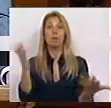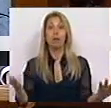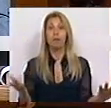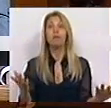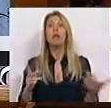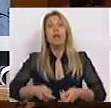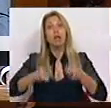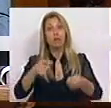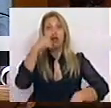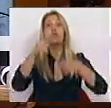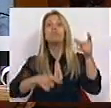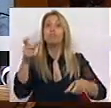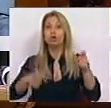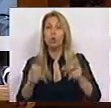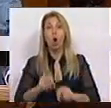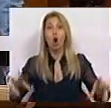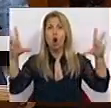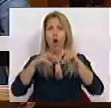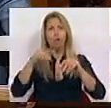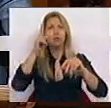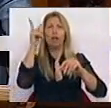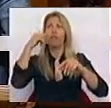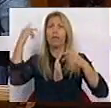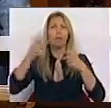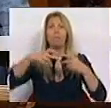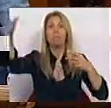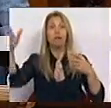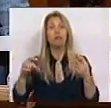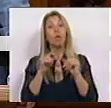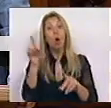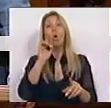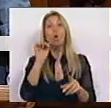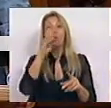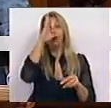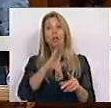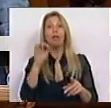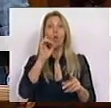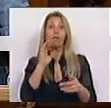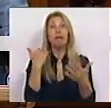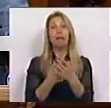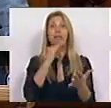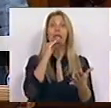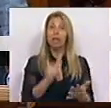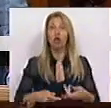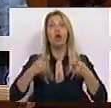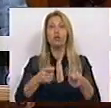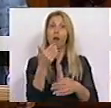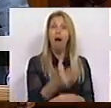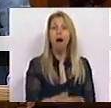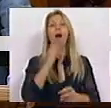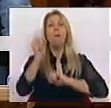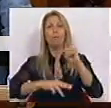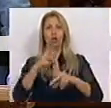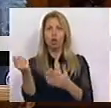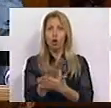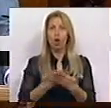qualifique e invista nas pessoas novos e ao longo da vida, de um Estado que qualifique e invista no território, de um Estado que qualifique e invista na modernização